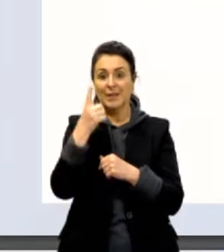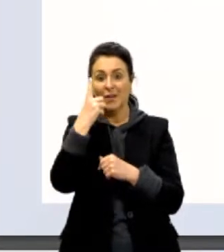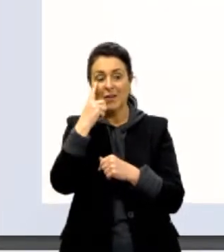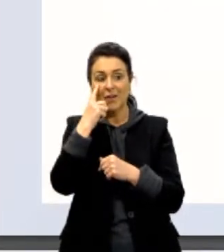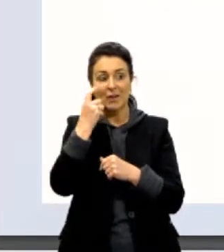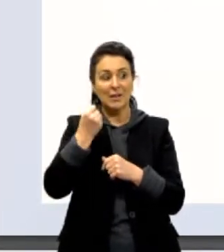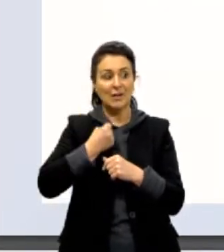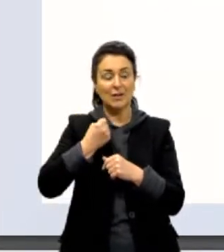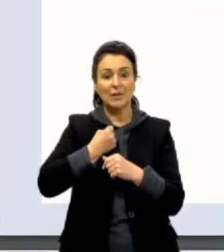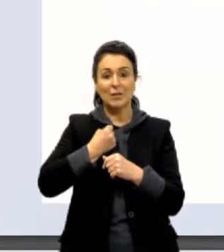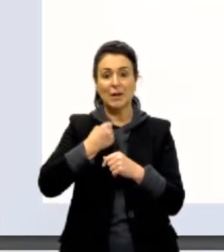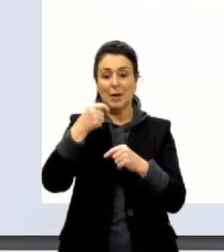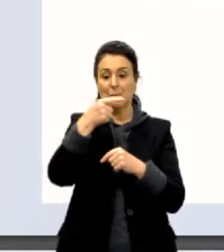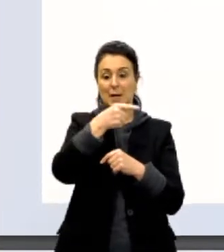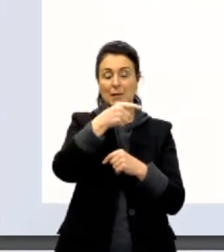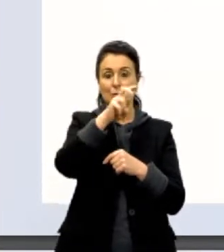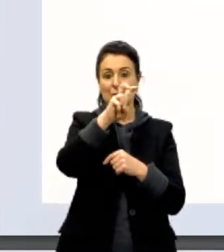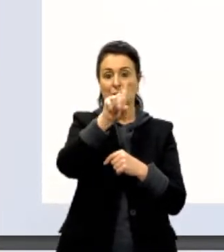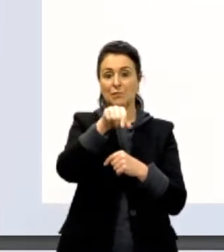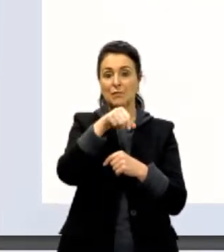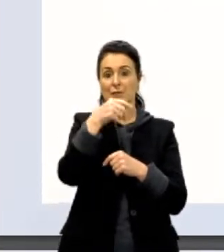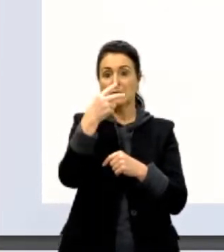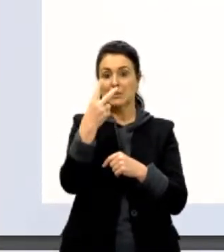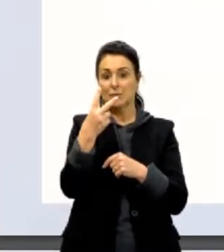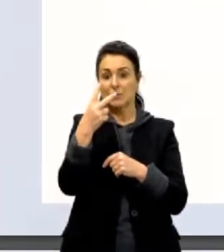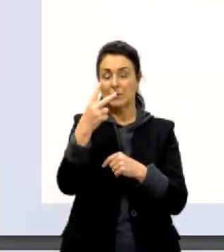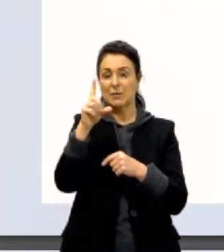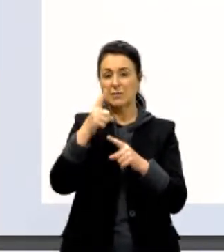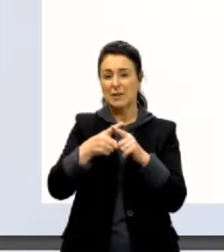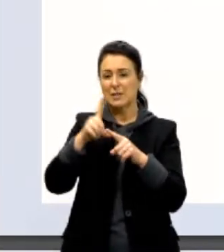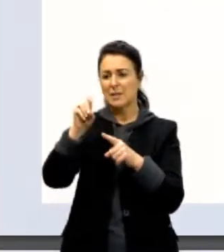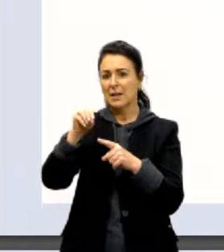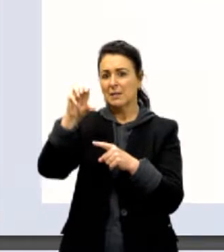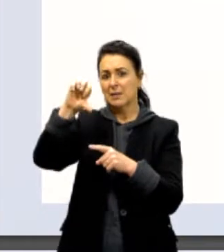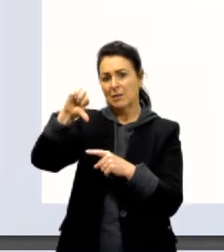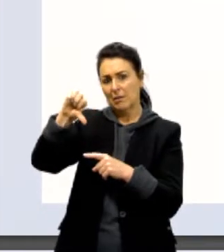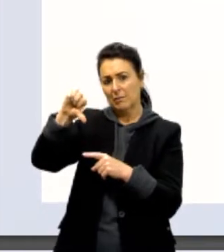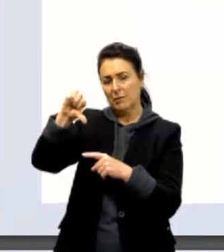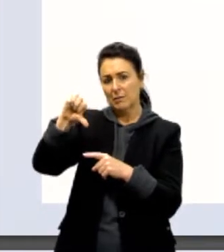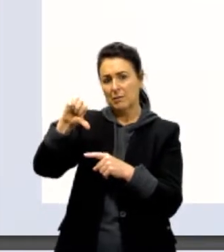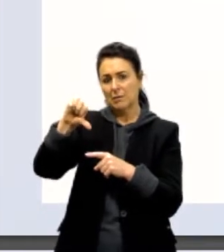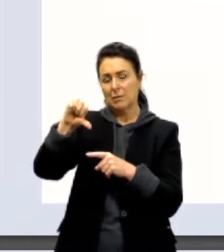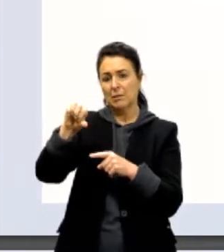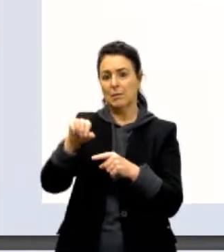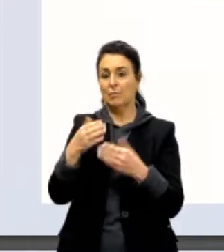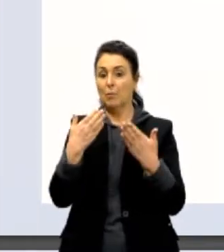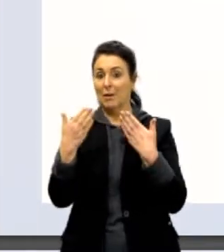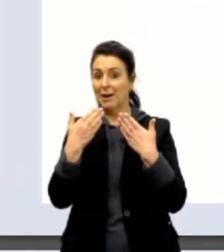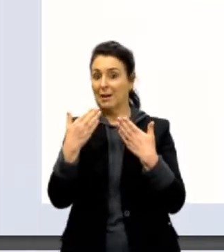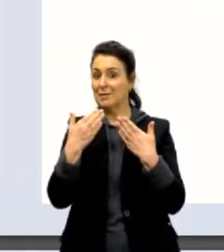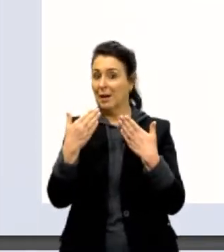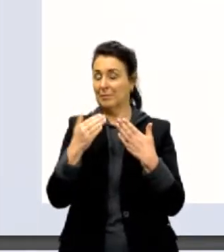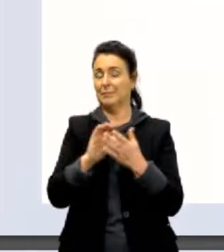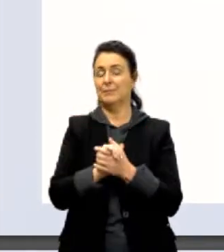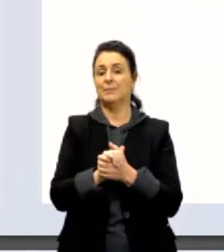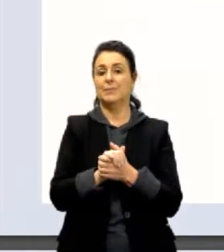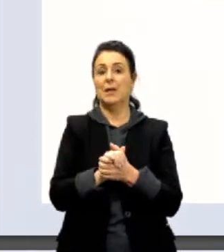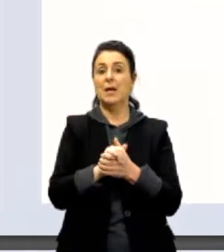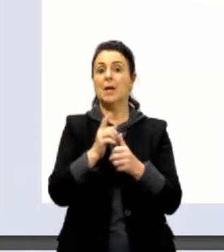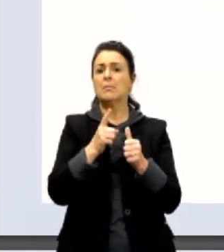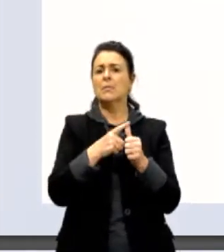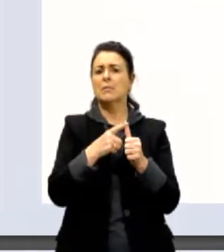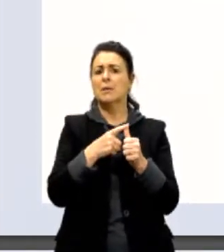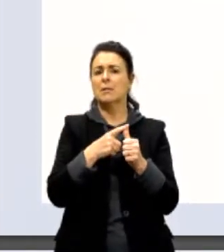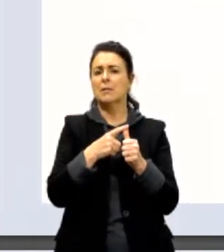aqui. Menos 5,2 vezes 10 na 9. Isso é notação científica? Vamos analisar as duas condições. A primeira